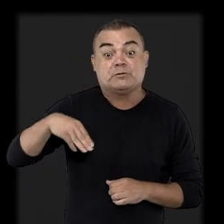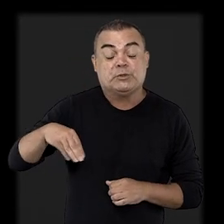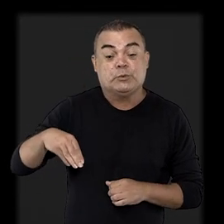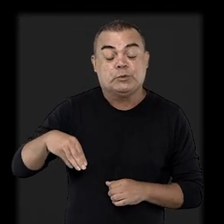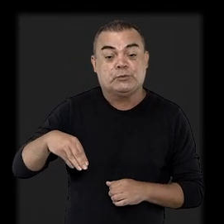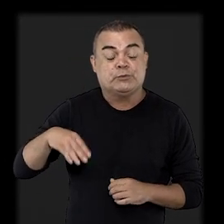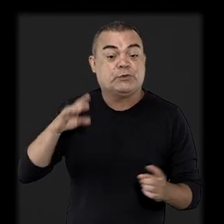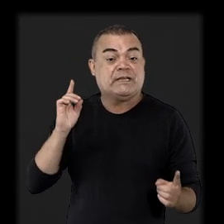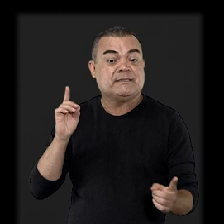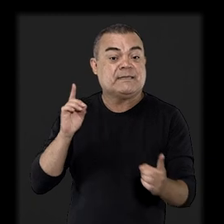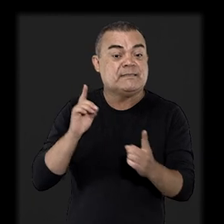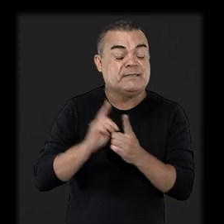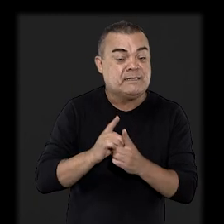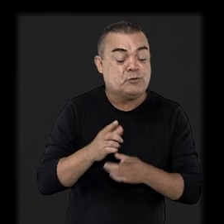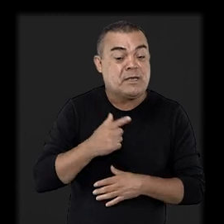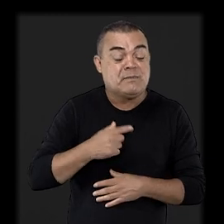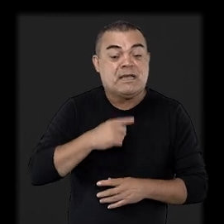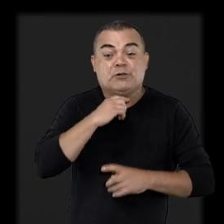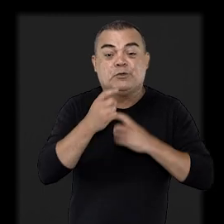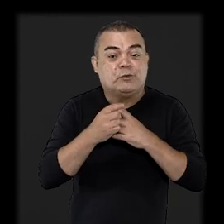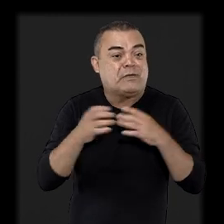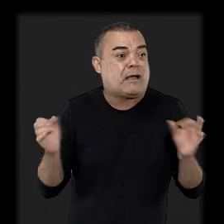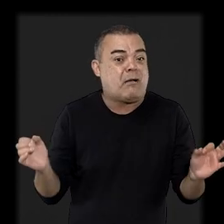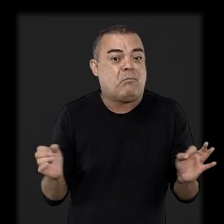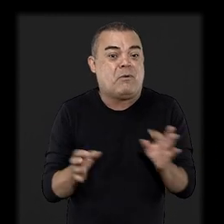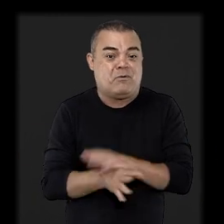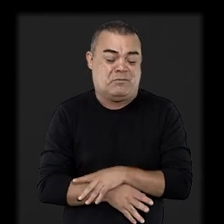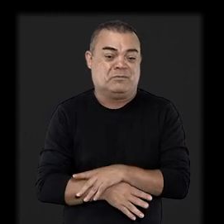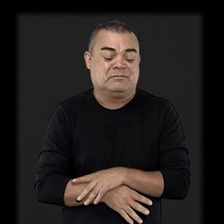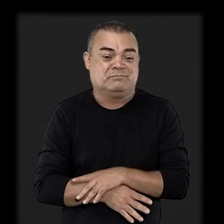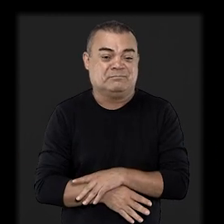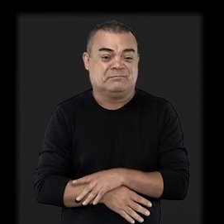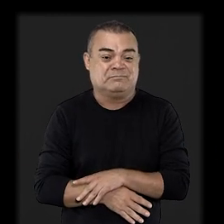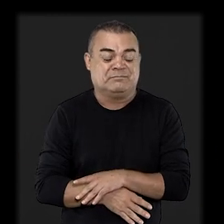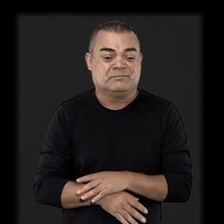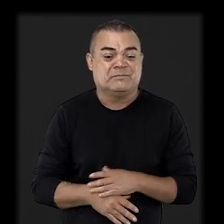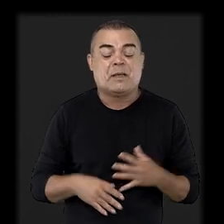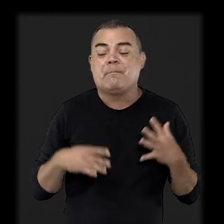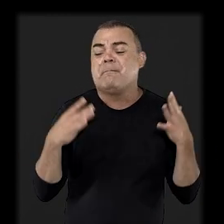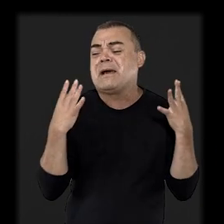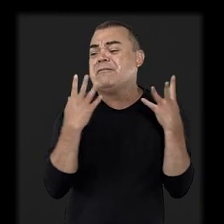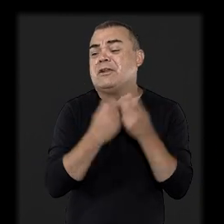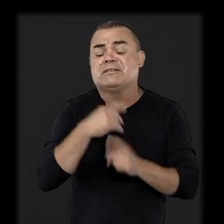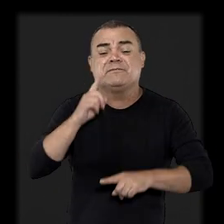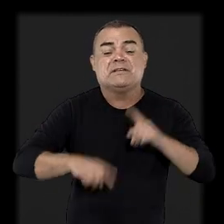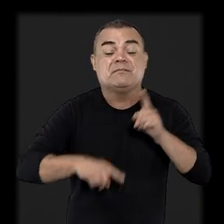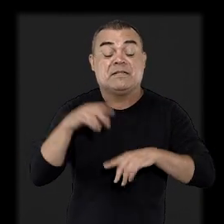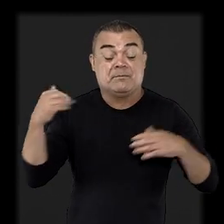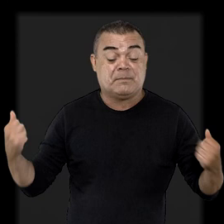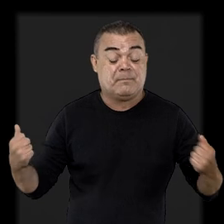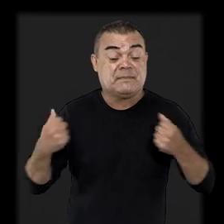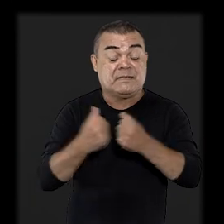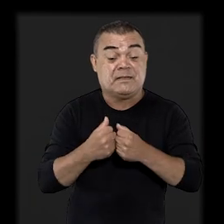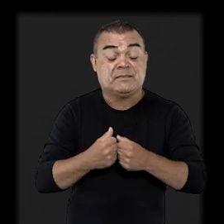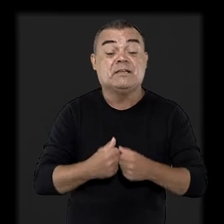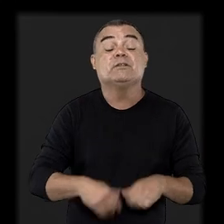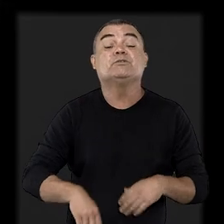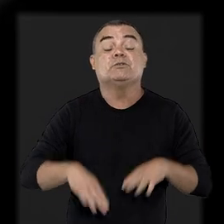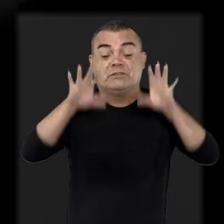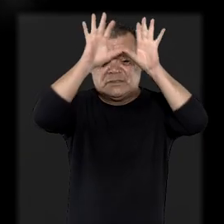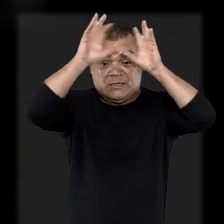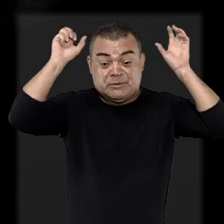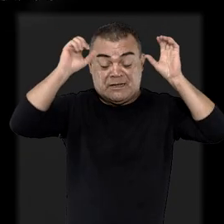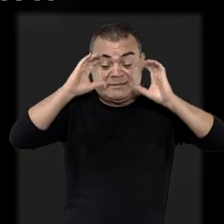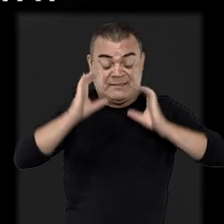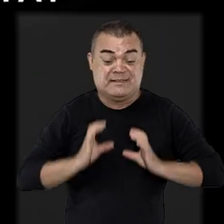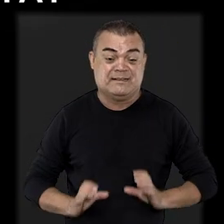Em poucos minutos, fui atendida e minha dúvida foi sonada. Excelente ferramenta para aproximar o cidadão do Tribunal